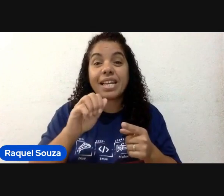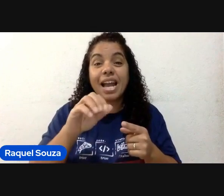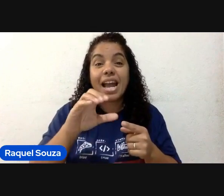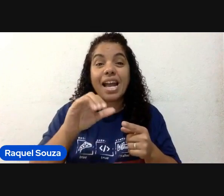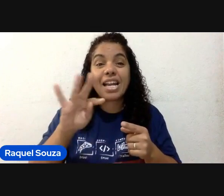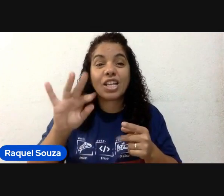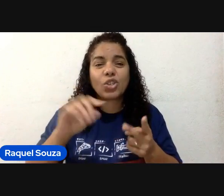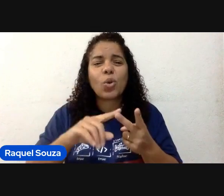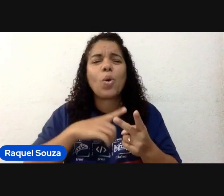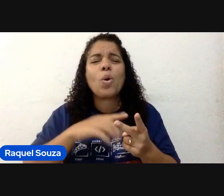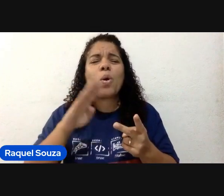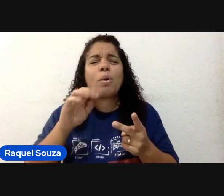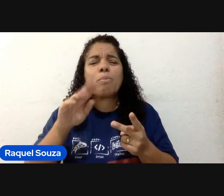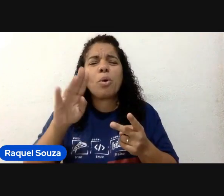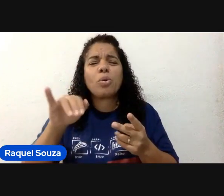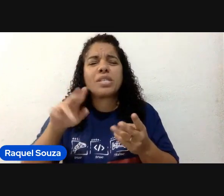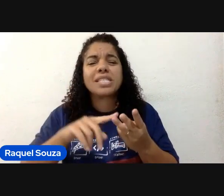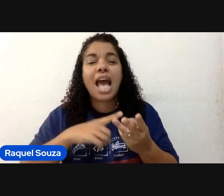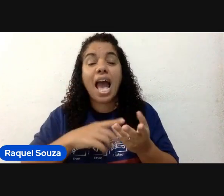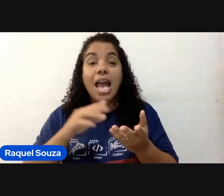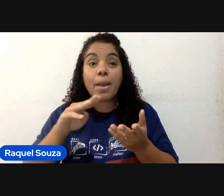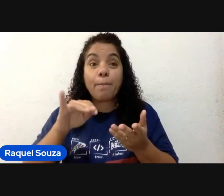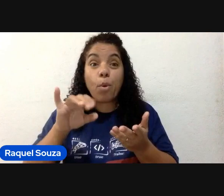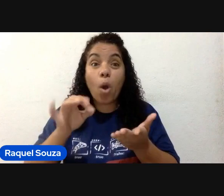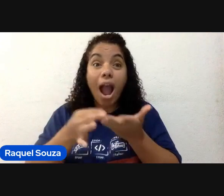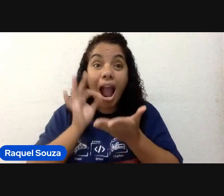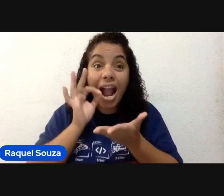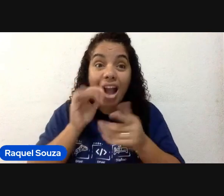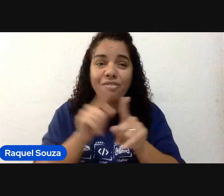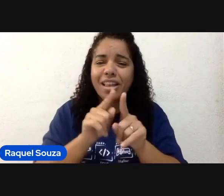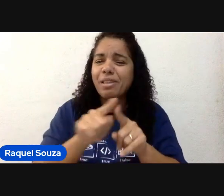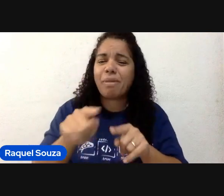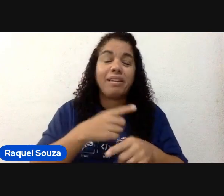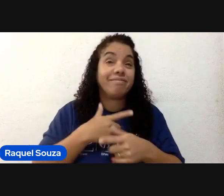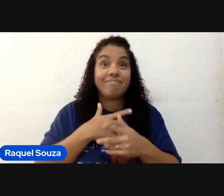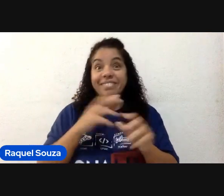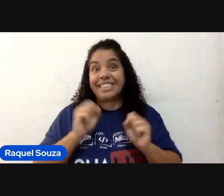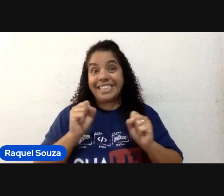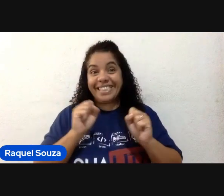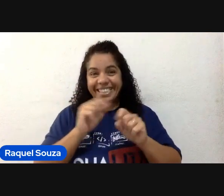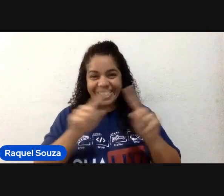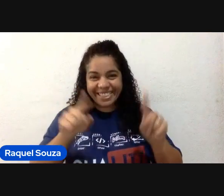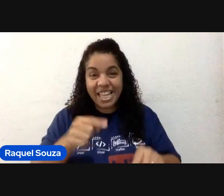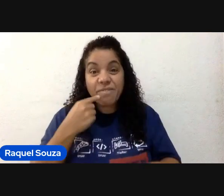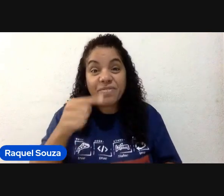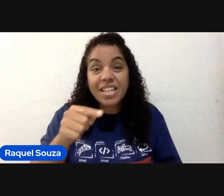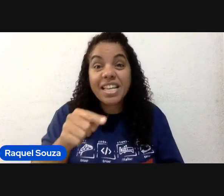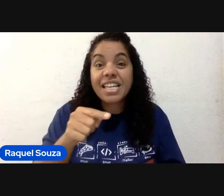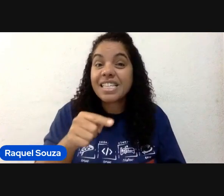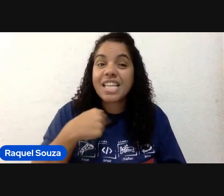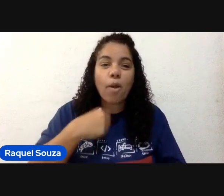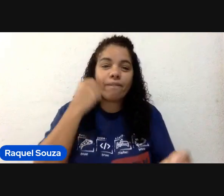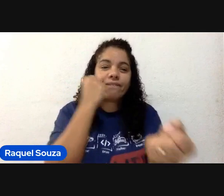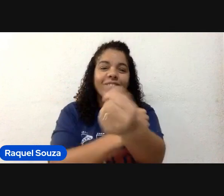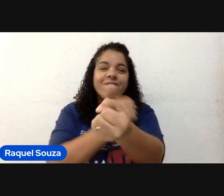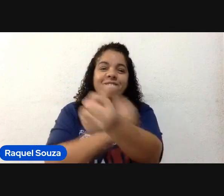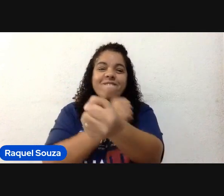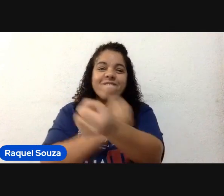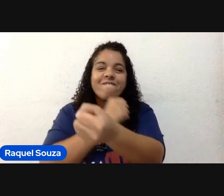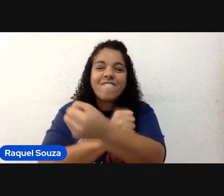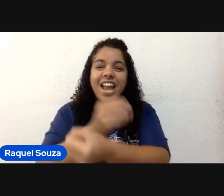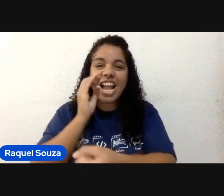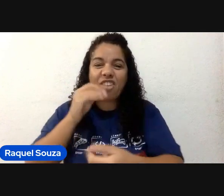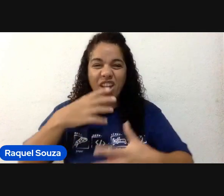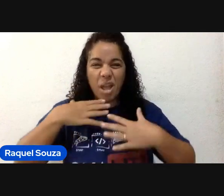um bonsai, uma muda de café também, minhas paixões. E eu sou viciado em café. Minha camiseta é sobre